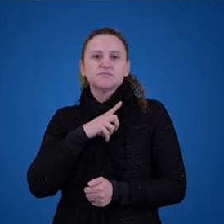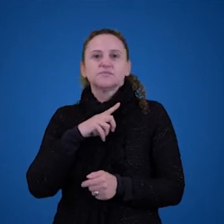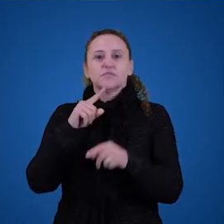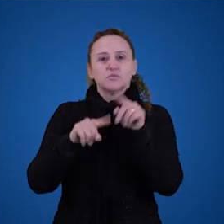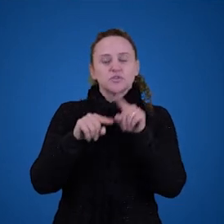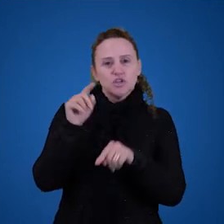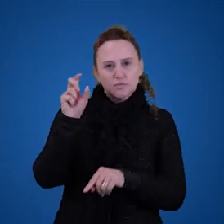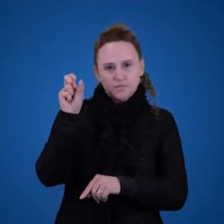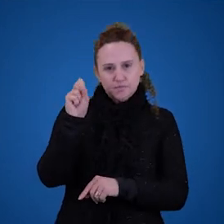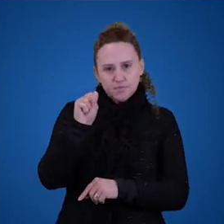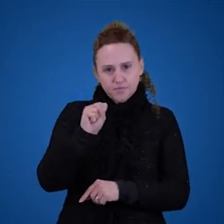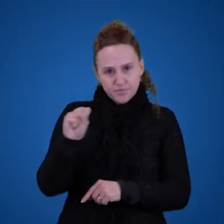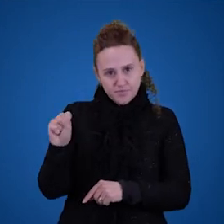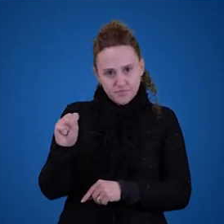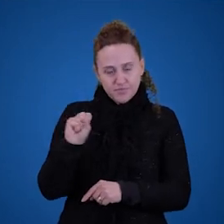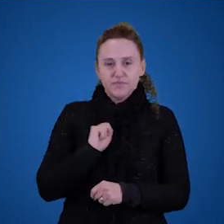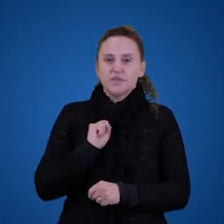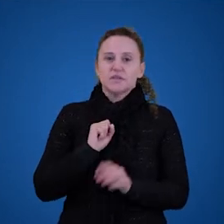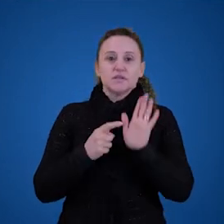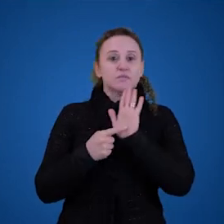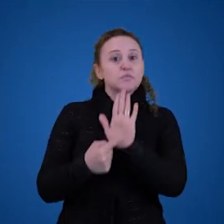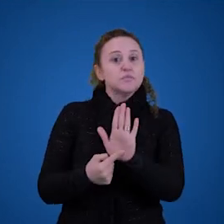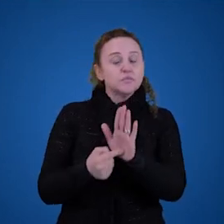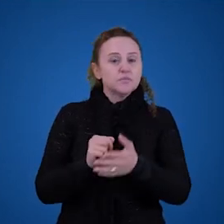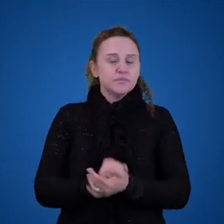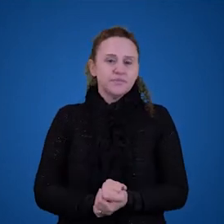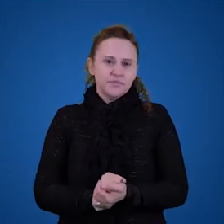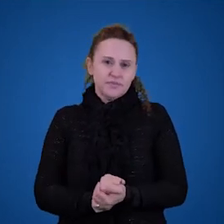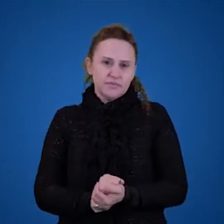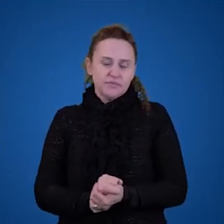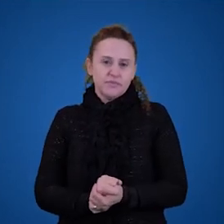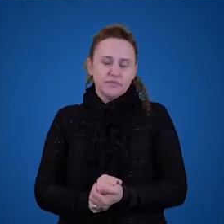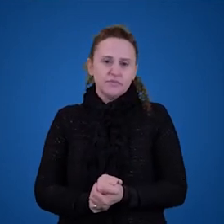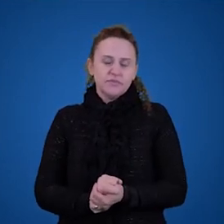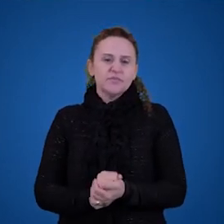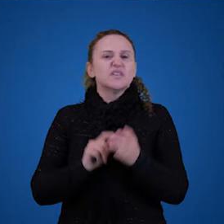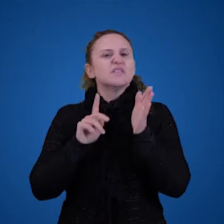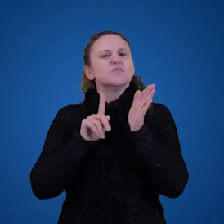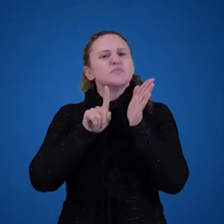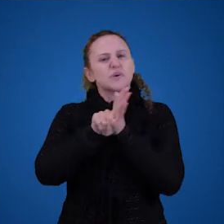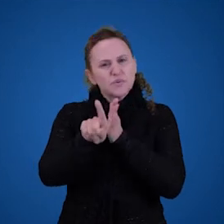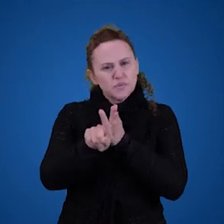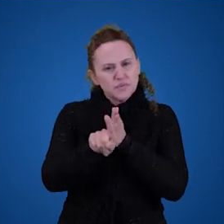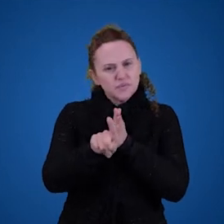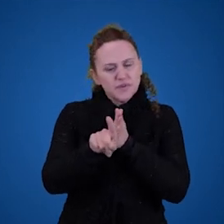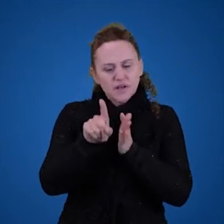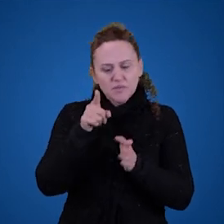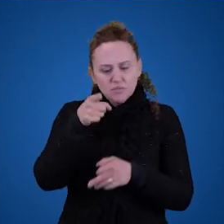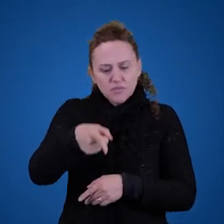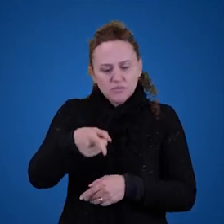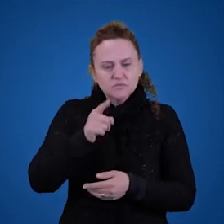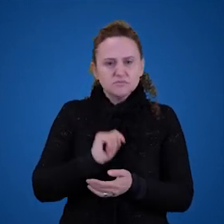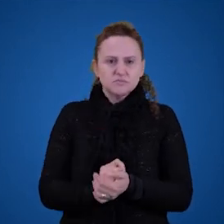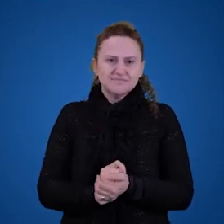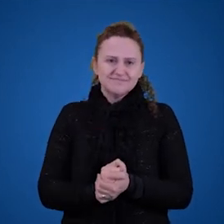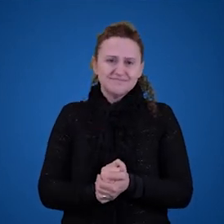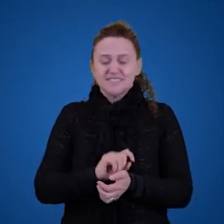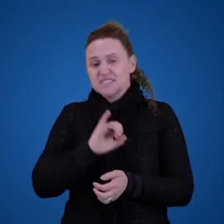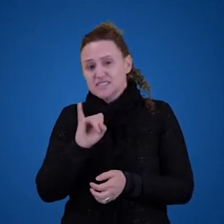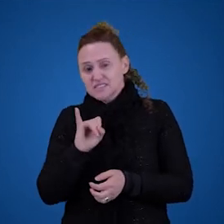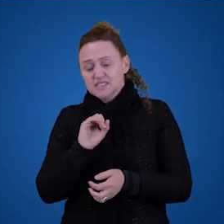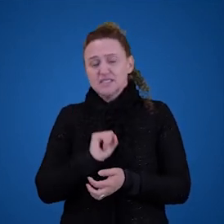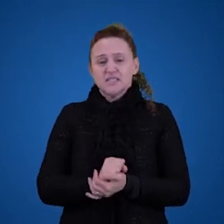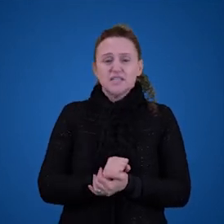Ou apontam para um objeto singular? Essa é a grande pergunta. Porque se houver alguns termos singulares que não captam, então a